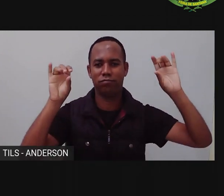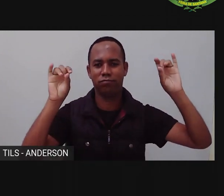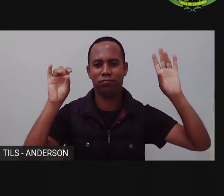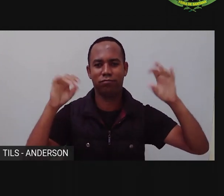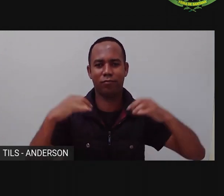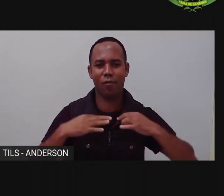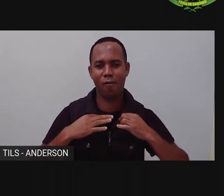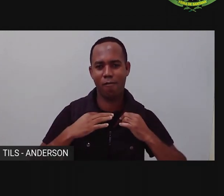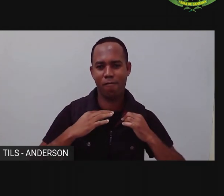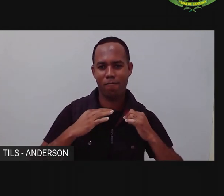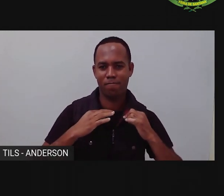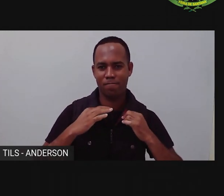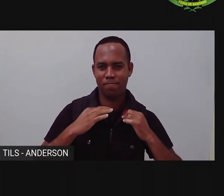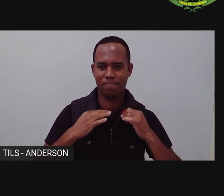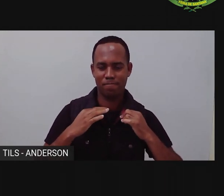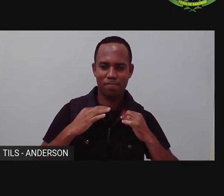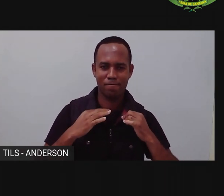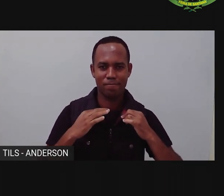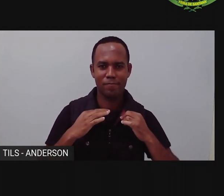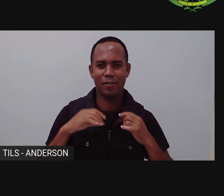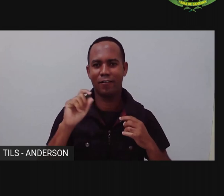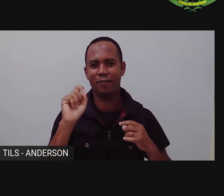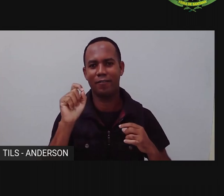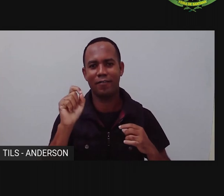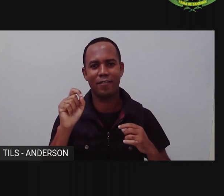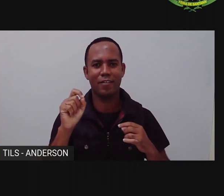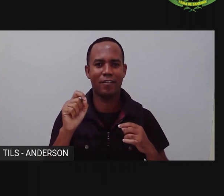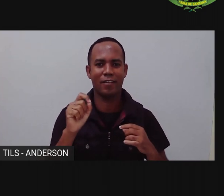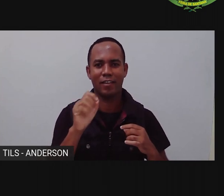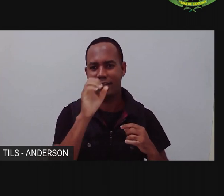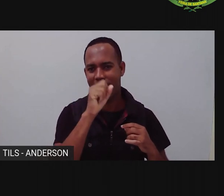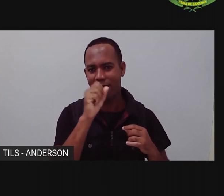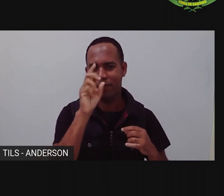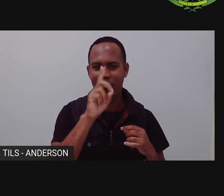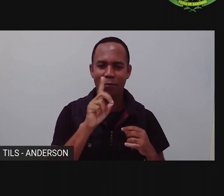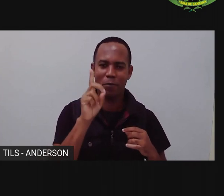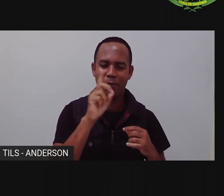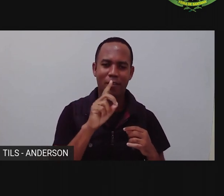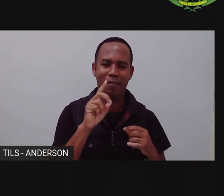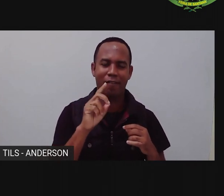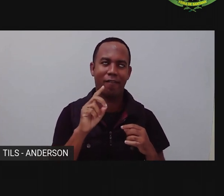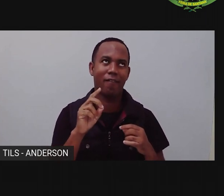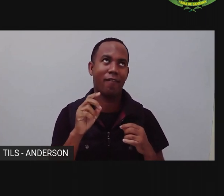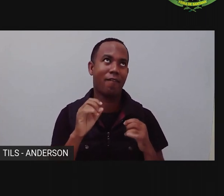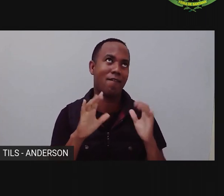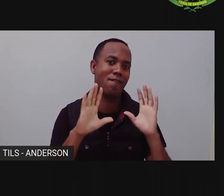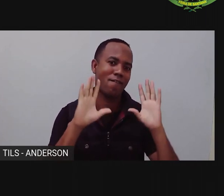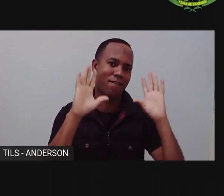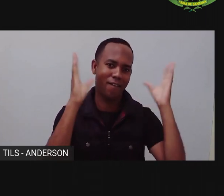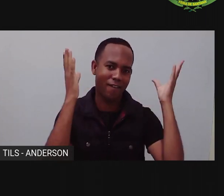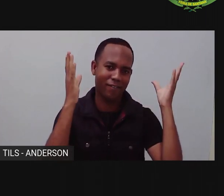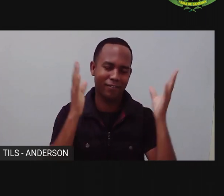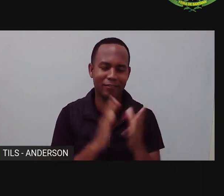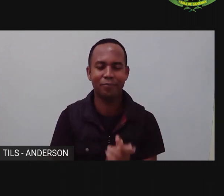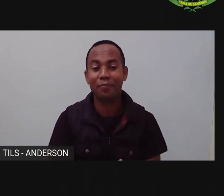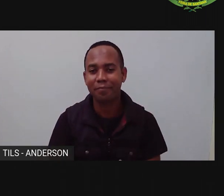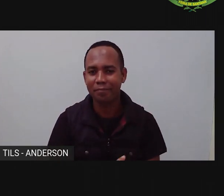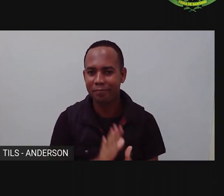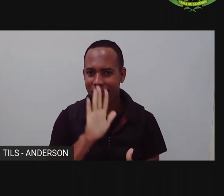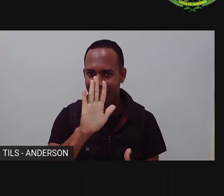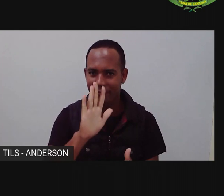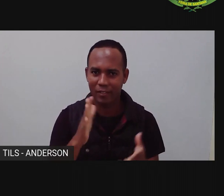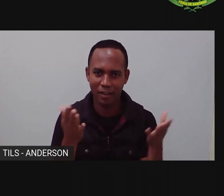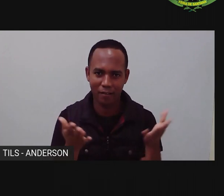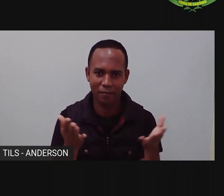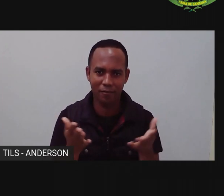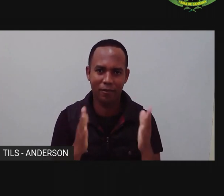dele. E aí você vai curtir aí bastante o final de semana dele. Uhul! Vamos lá! Mais um dia de aula com Pró